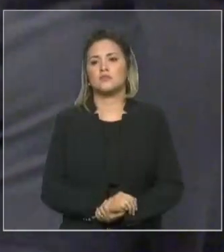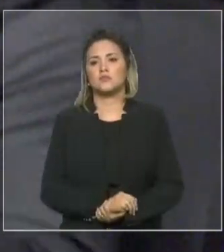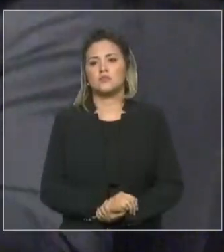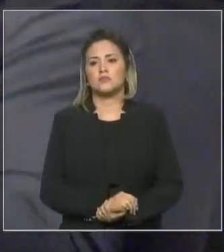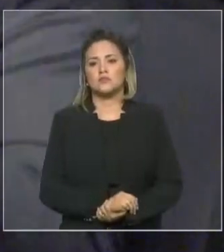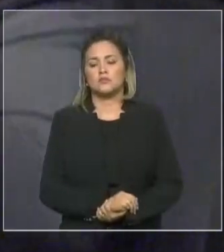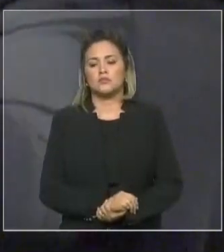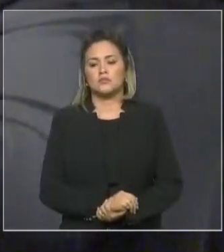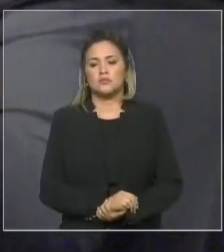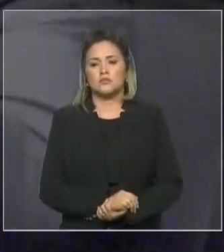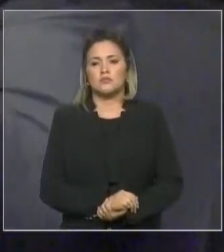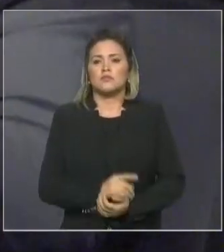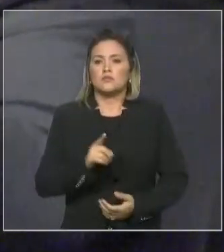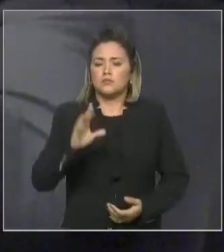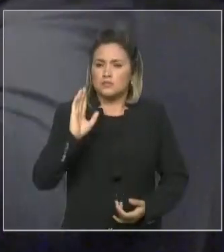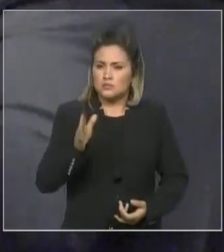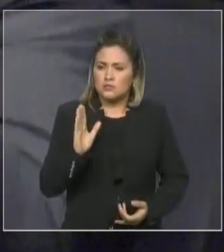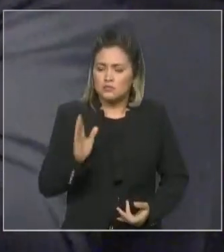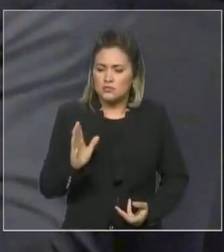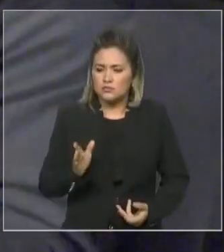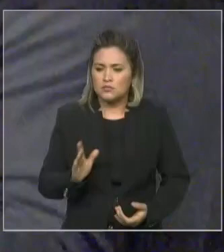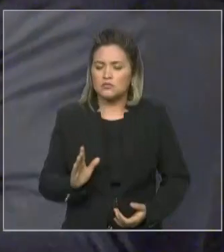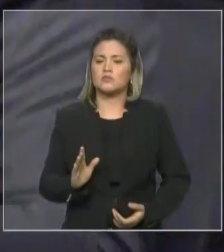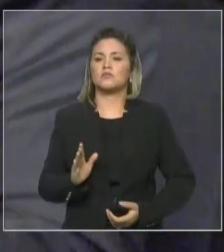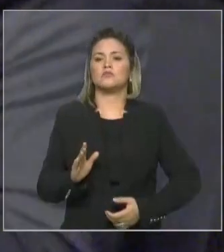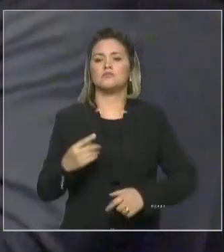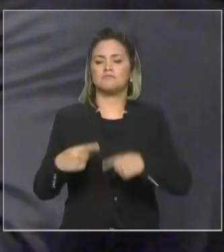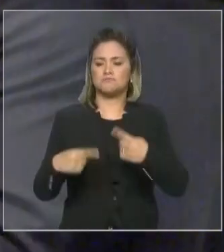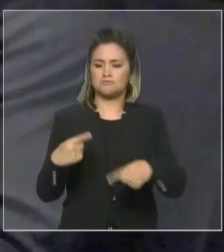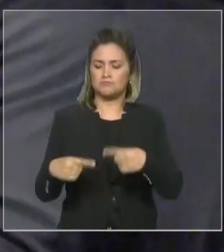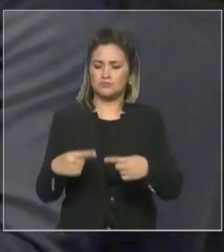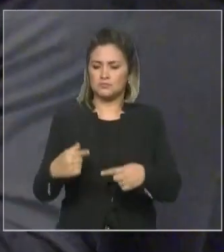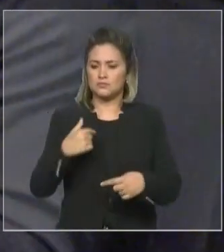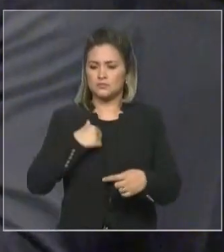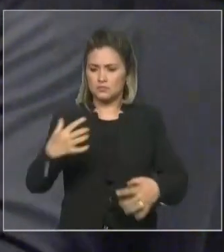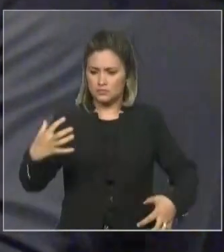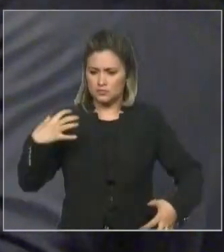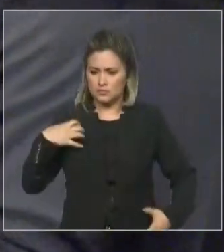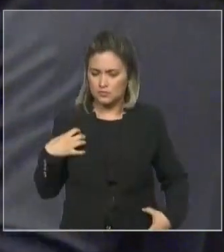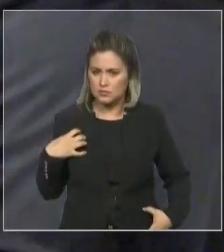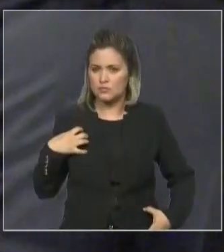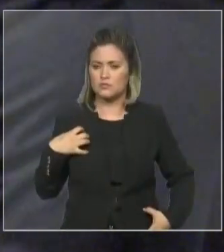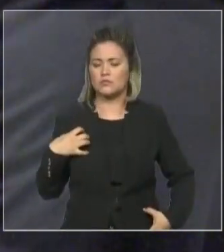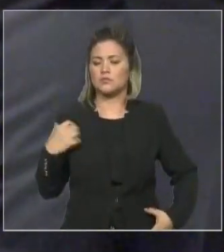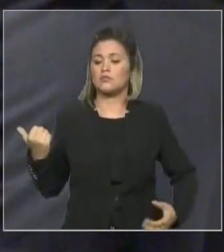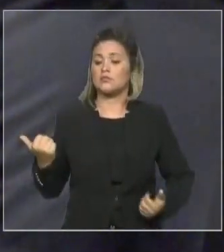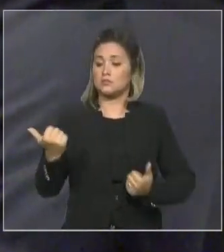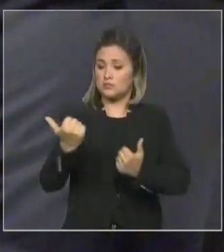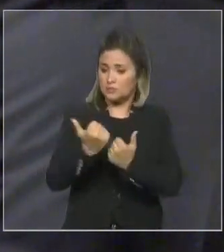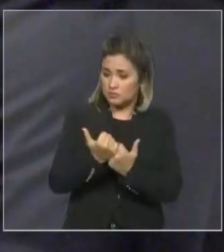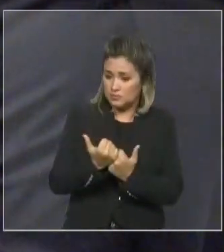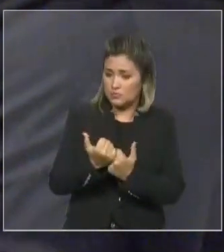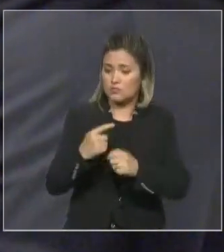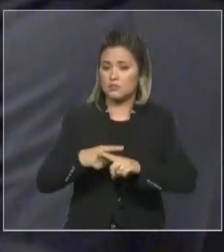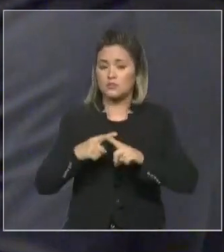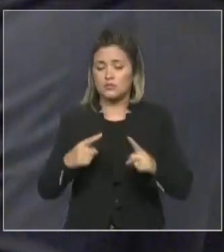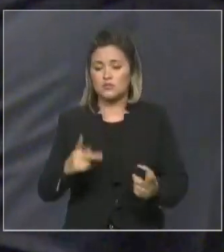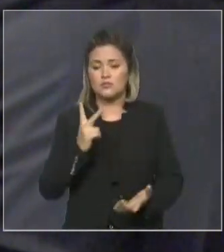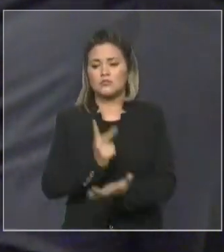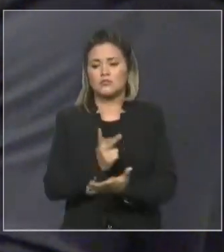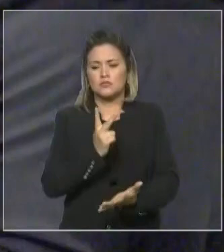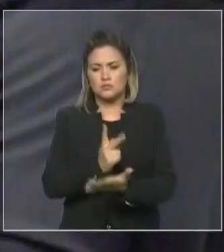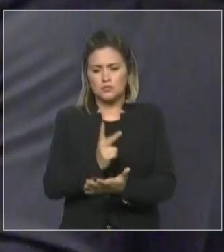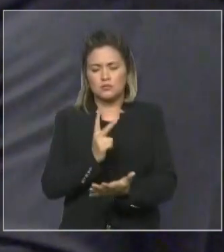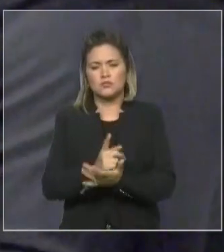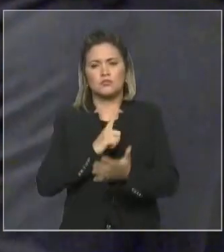no Maranhão, você, já com a sua posição política definida, eu assumindo o mandato na Assembleia como suplente, mas sempre tive todo